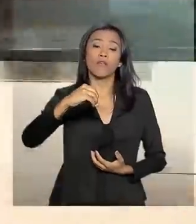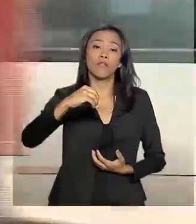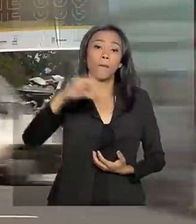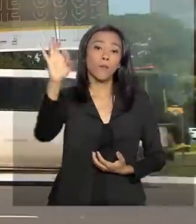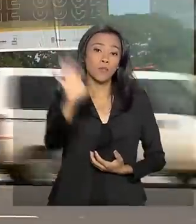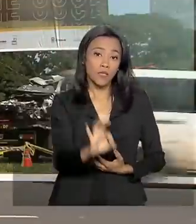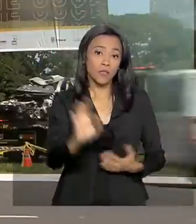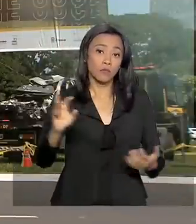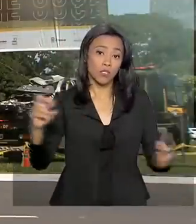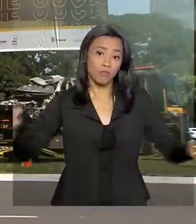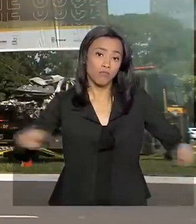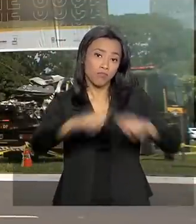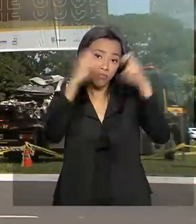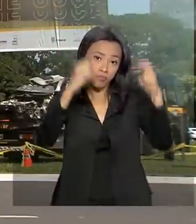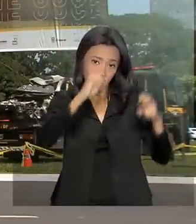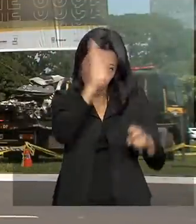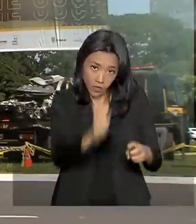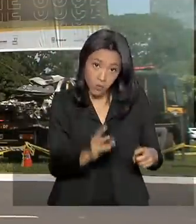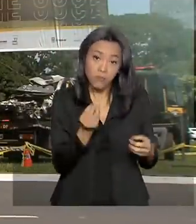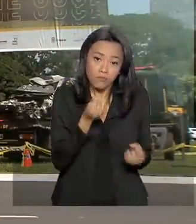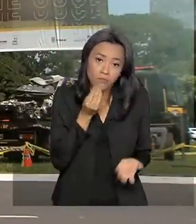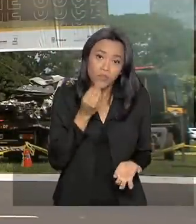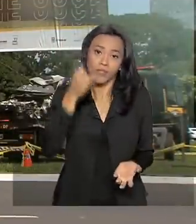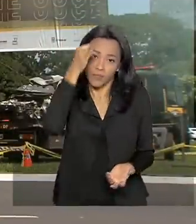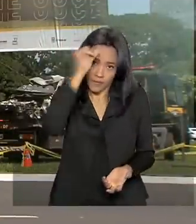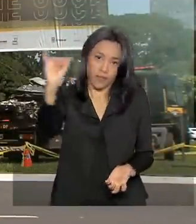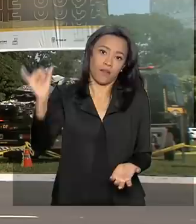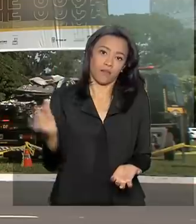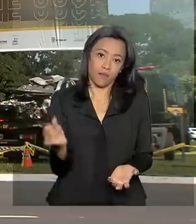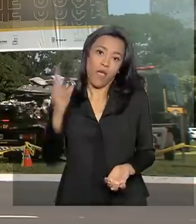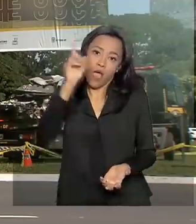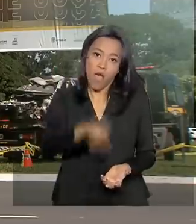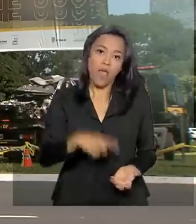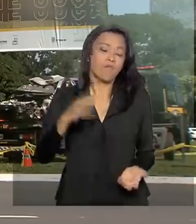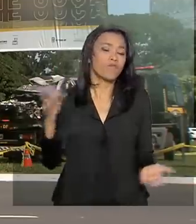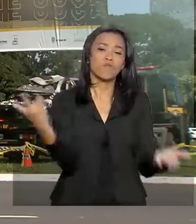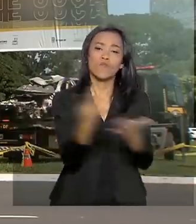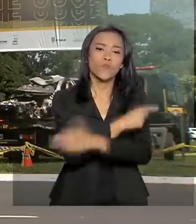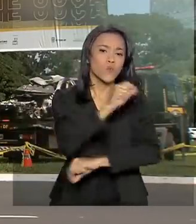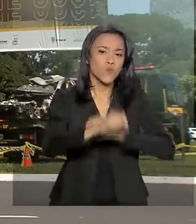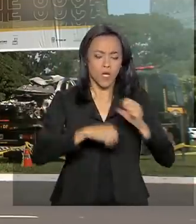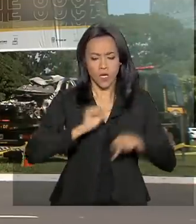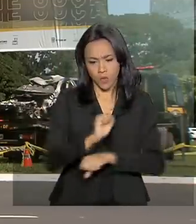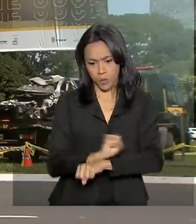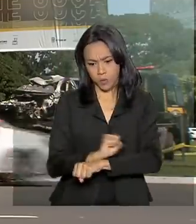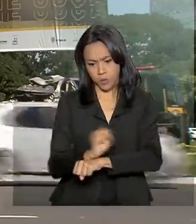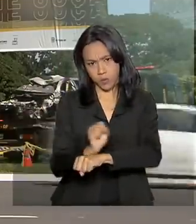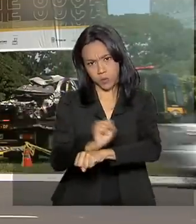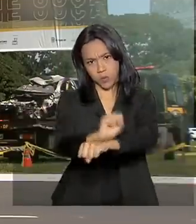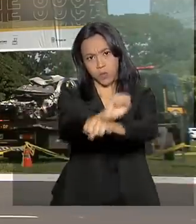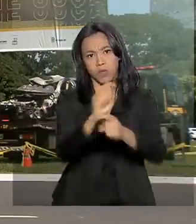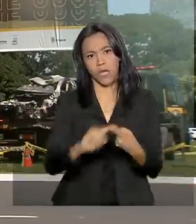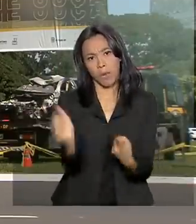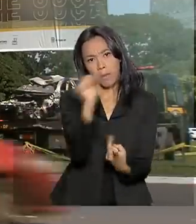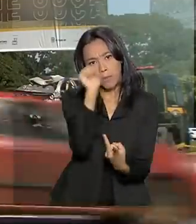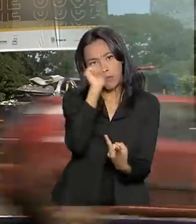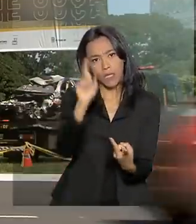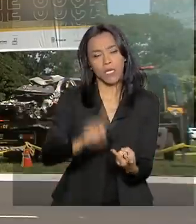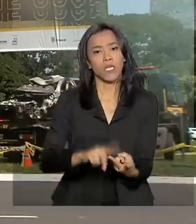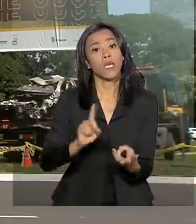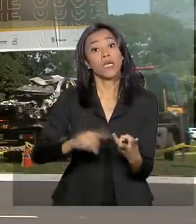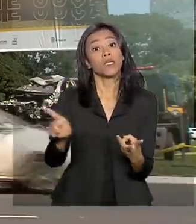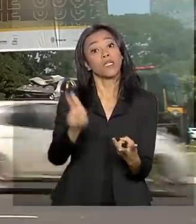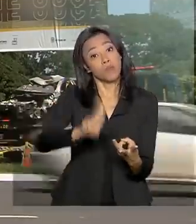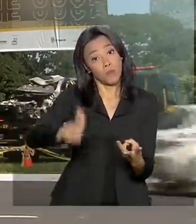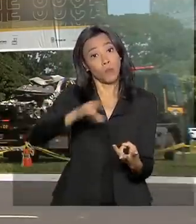trânsito no país poderiam ser evitados, já que eles são provocados pelo excesso de velocidade, consumo de álcool e o uso